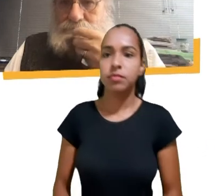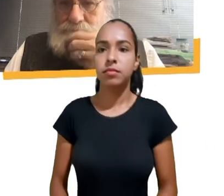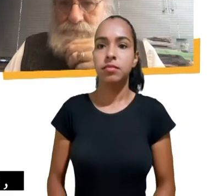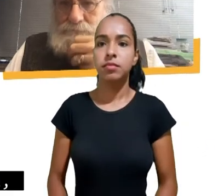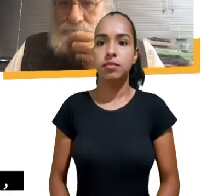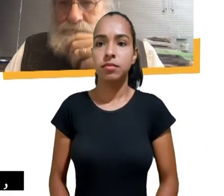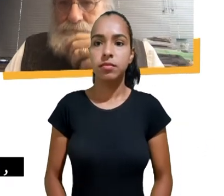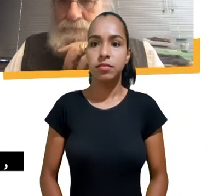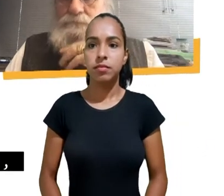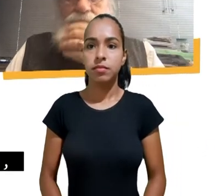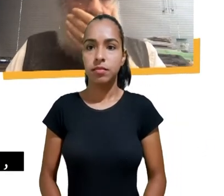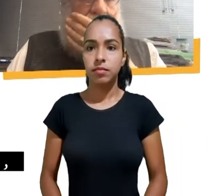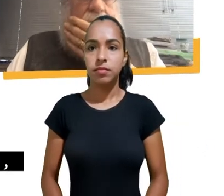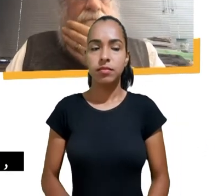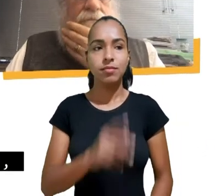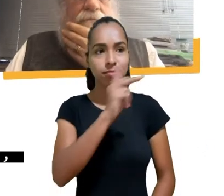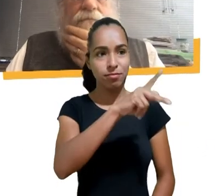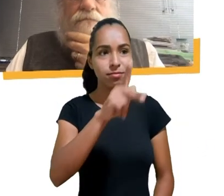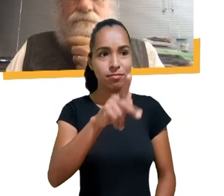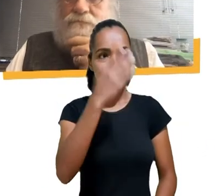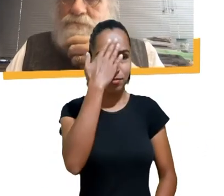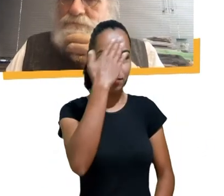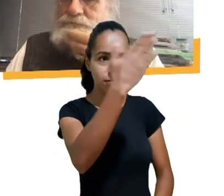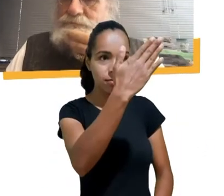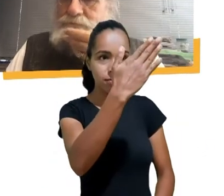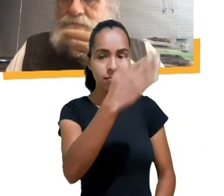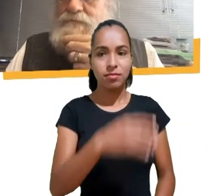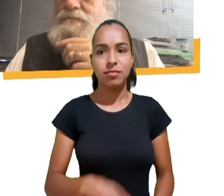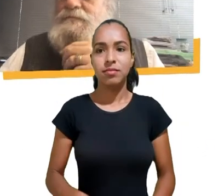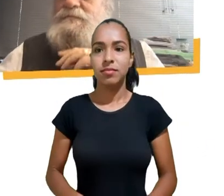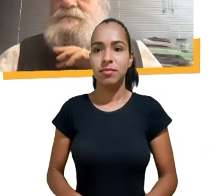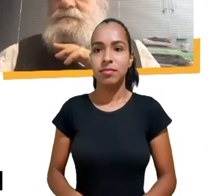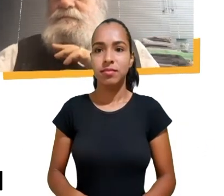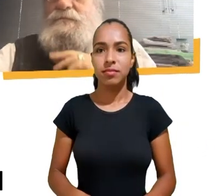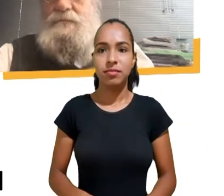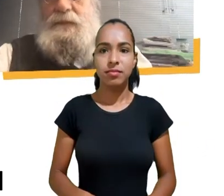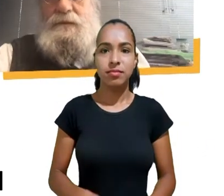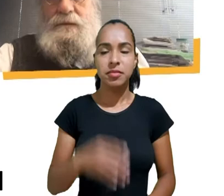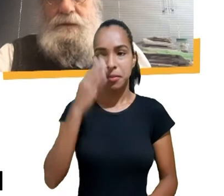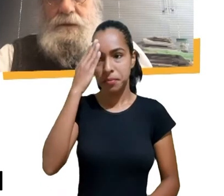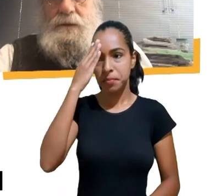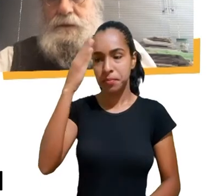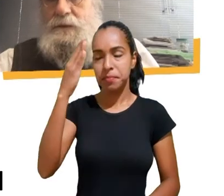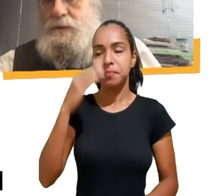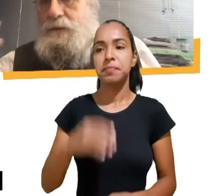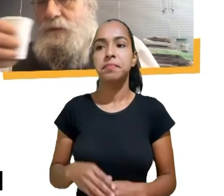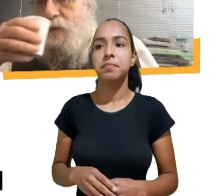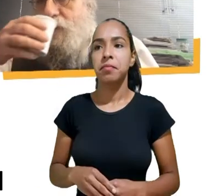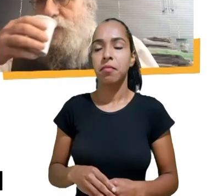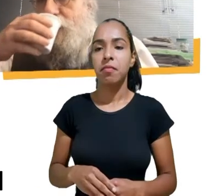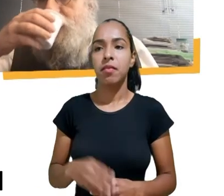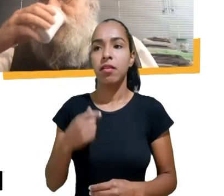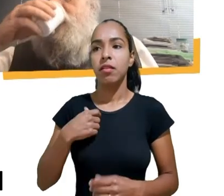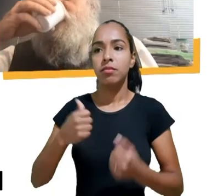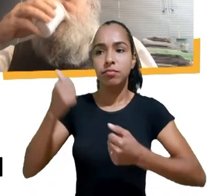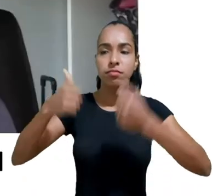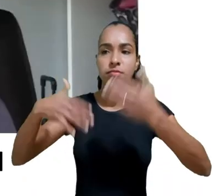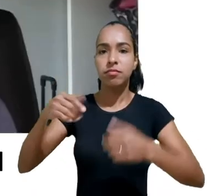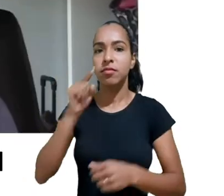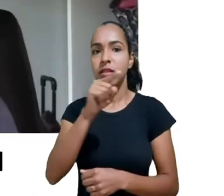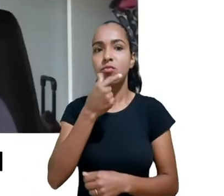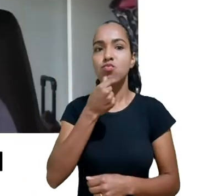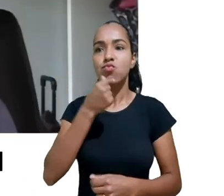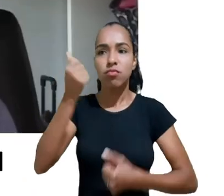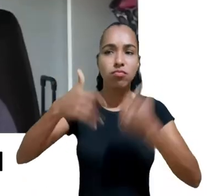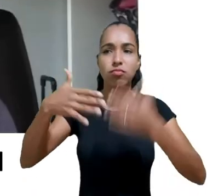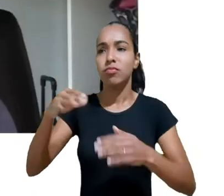Obrigada. Eu não tenho pouca coisa a acrescentar, eu acho que o professor Demi já falou tudo, mas eu diria